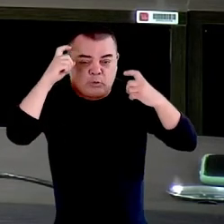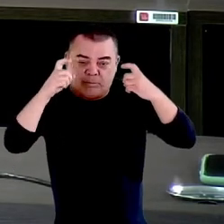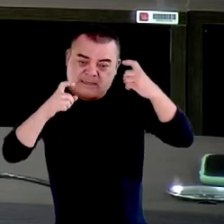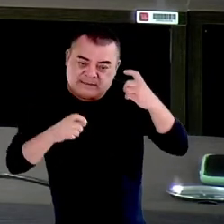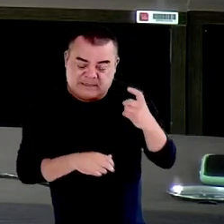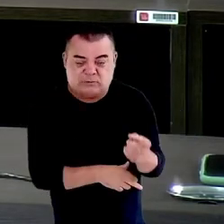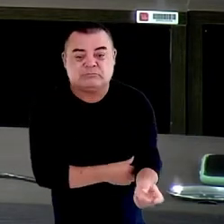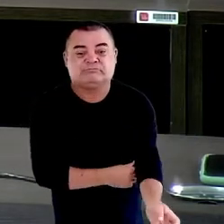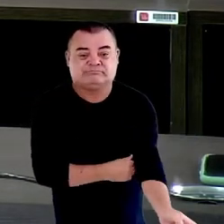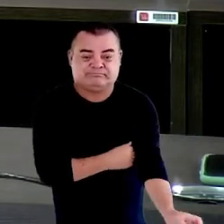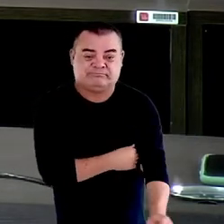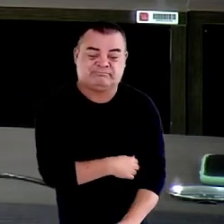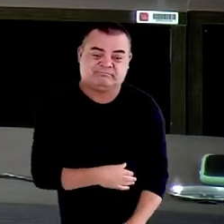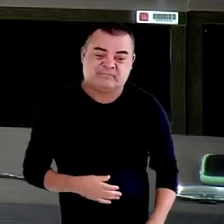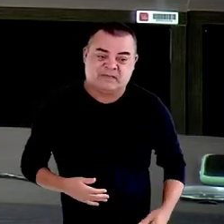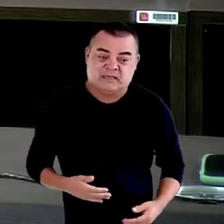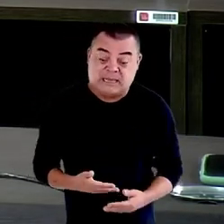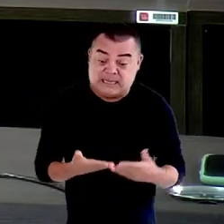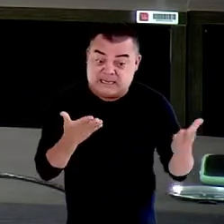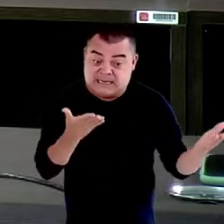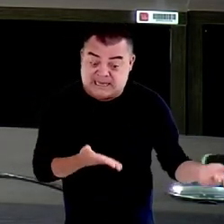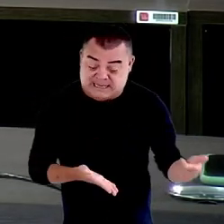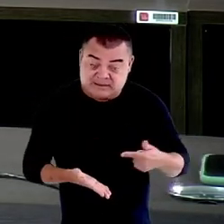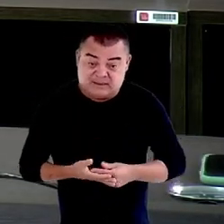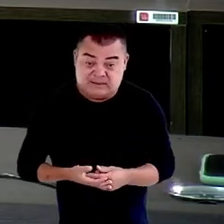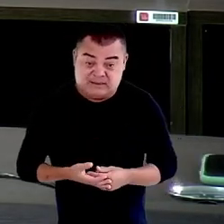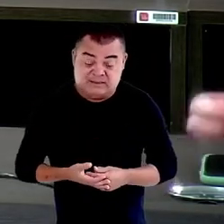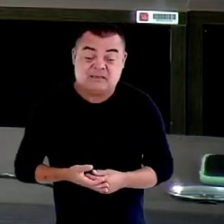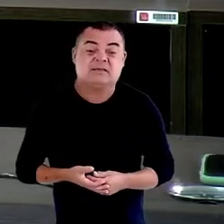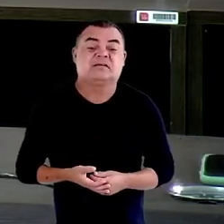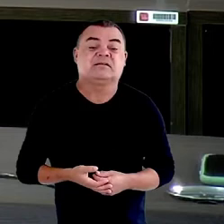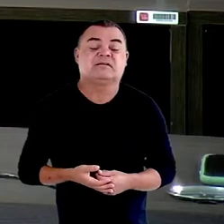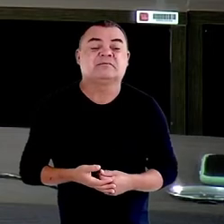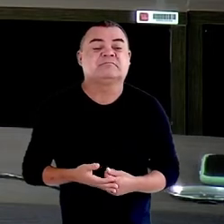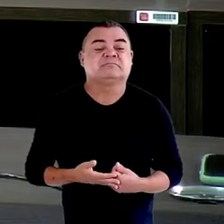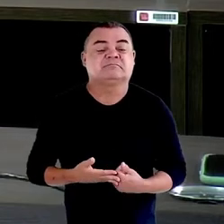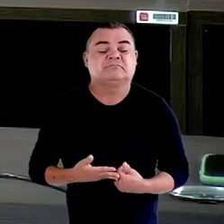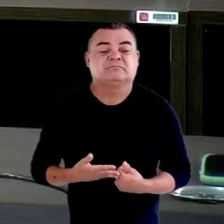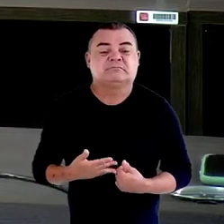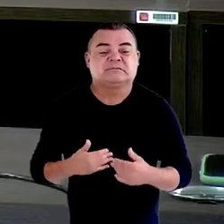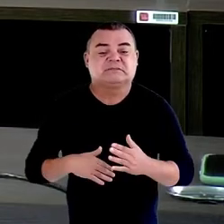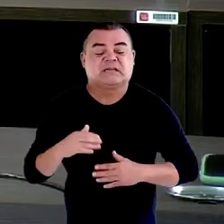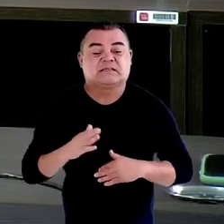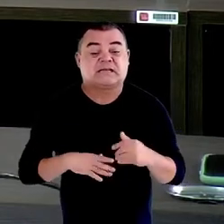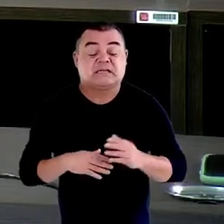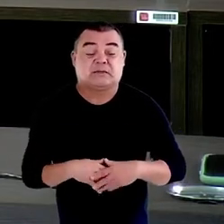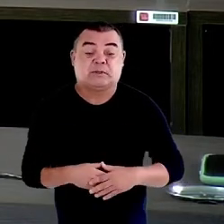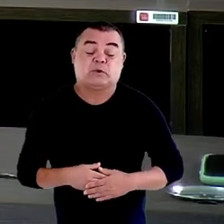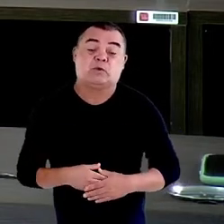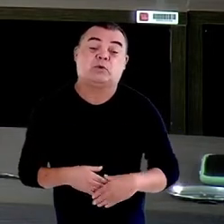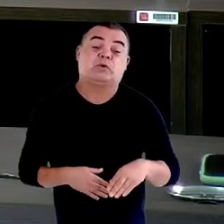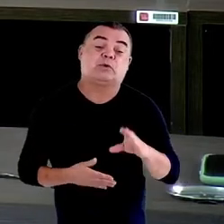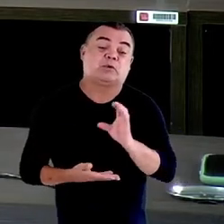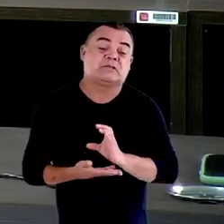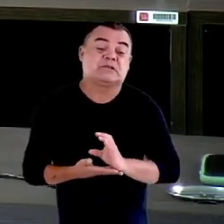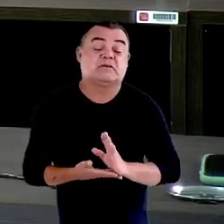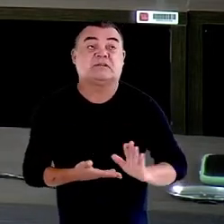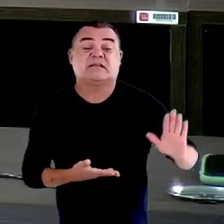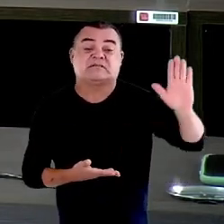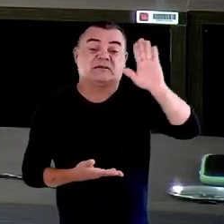ela ser aqui tratada pelo Ministério Público, pelo Conselho Nacional do Ministério Público, que traça